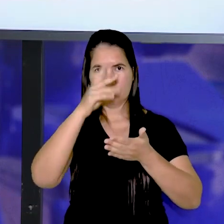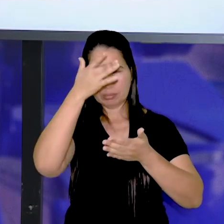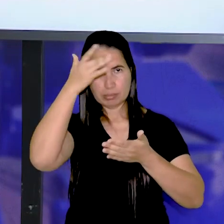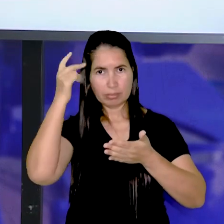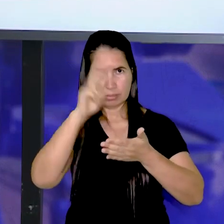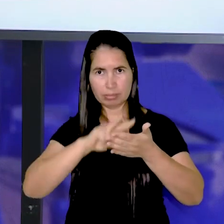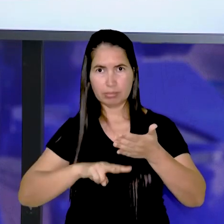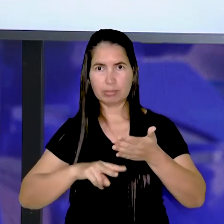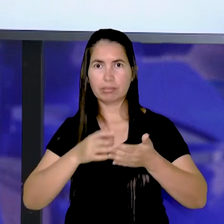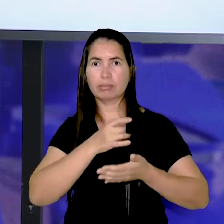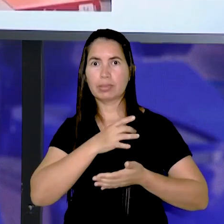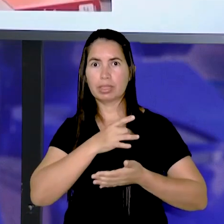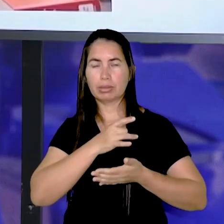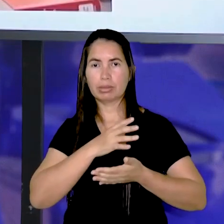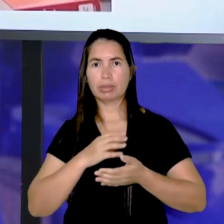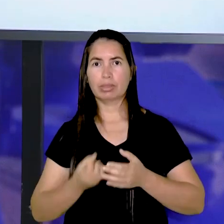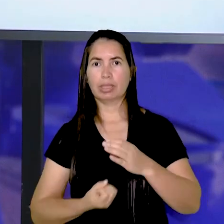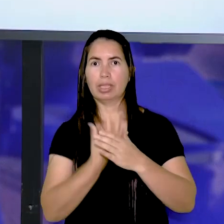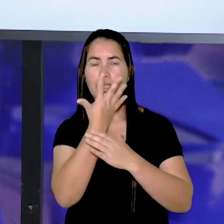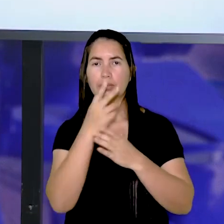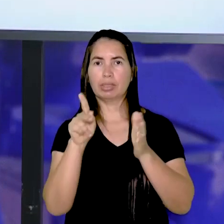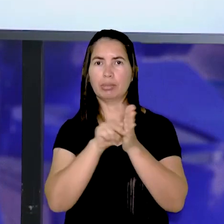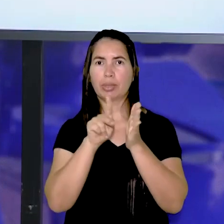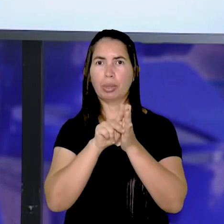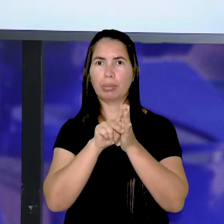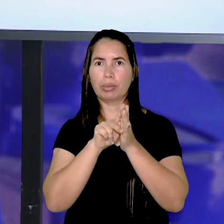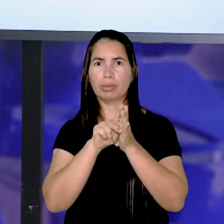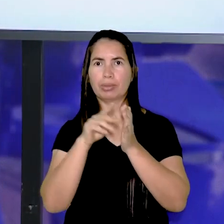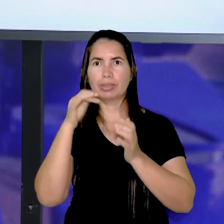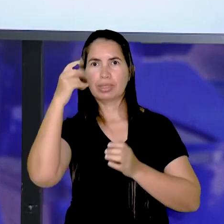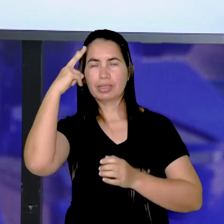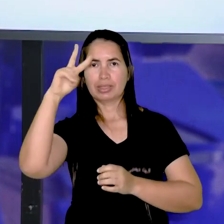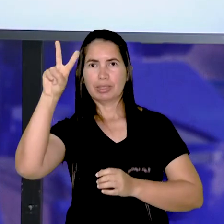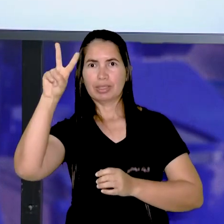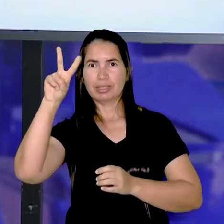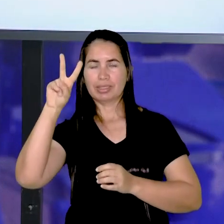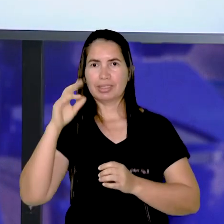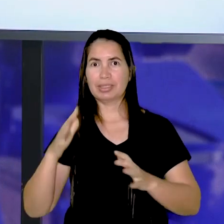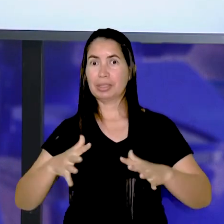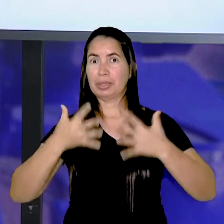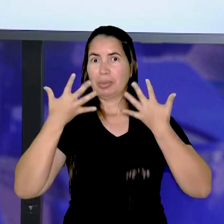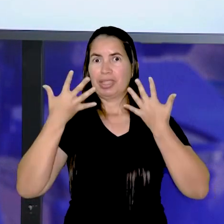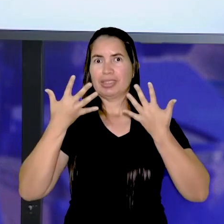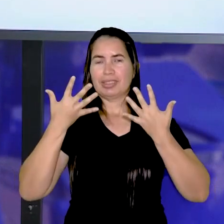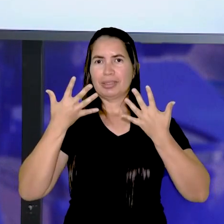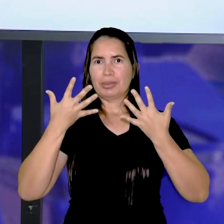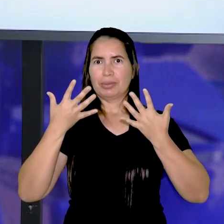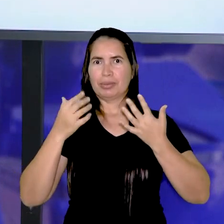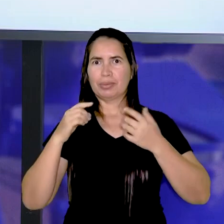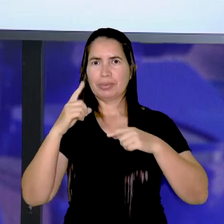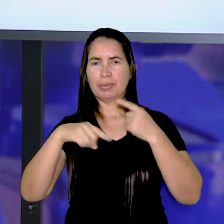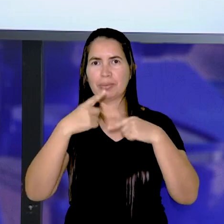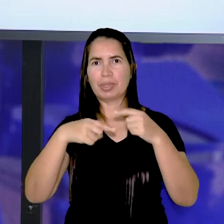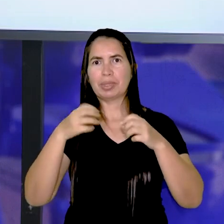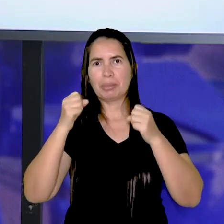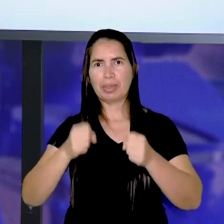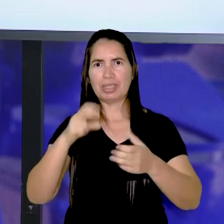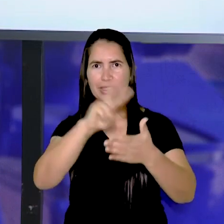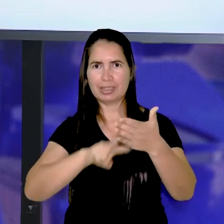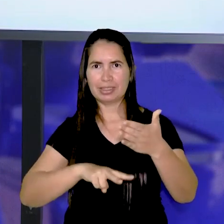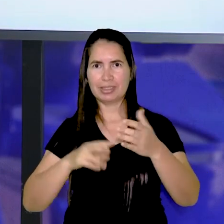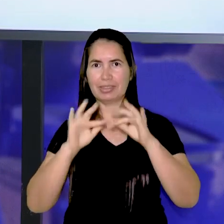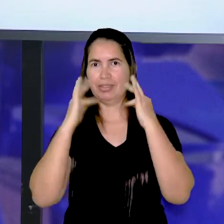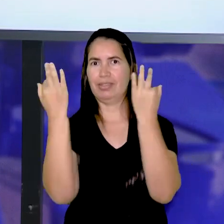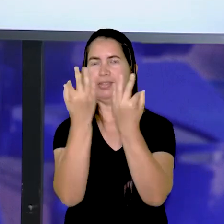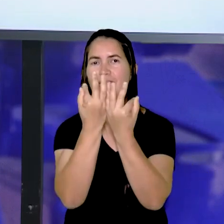medo. Agora você pode criar o seu próprio conto de suspense. Use a imaginação, depois poderá ler para